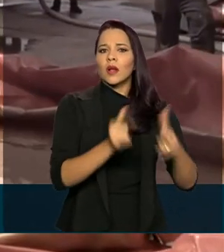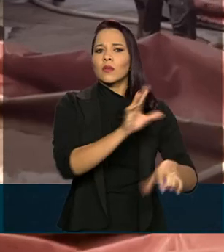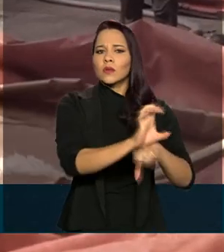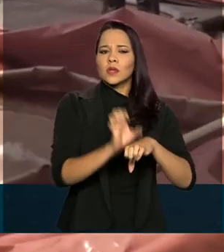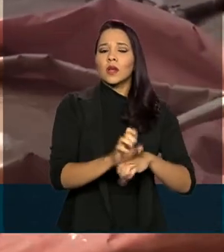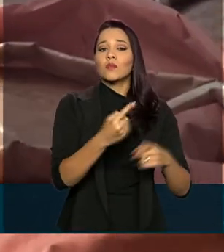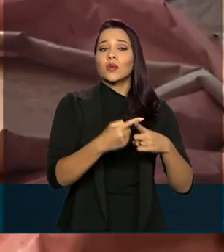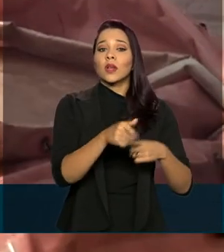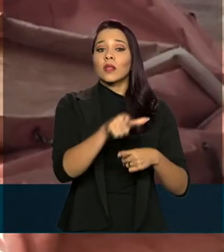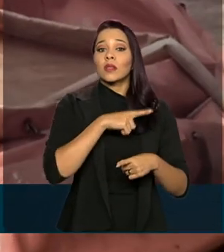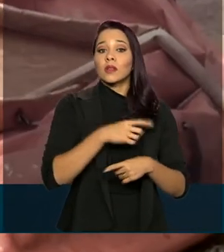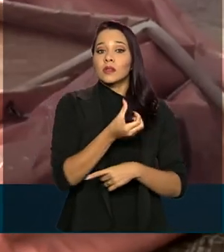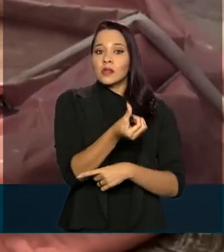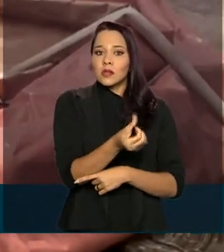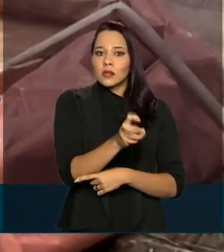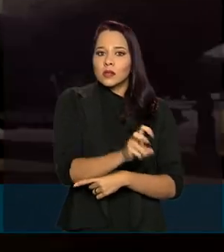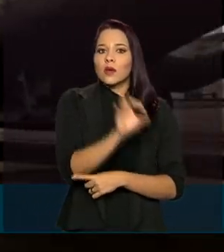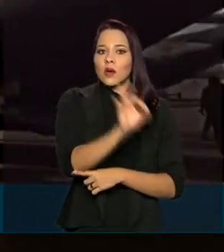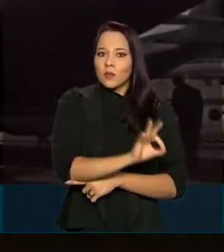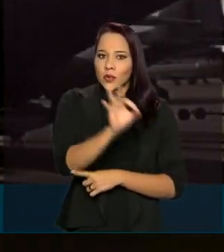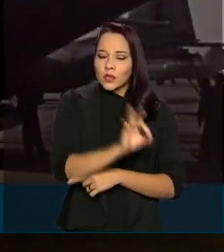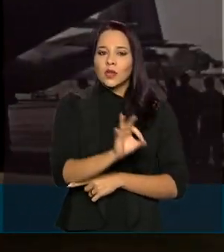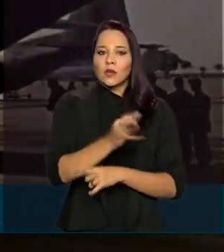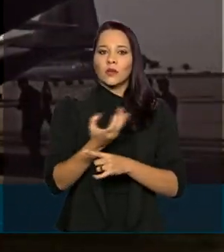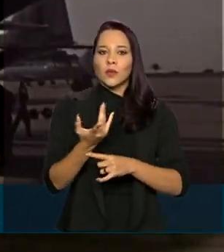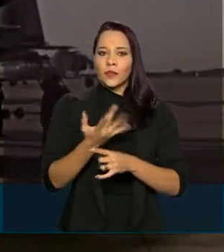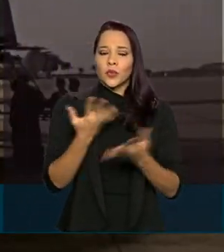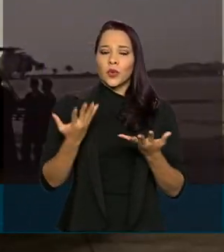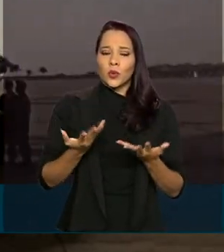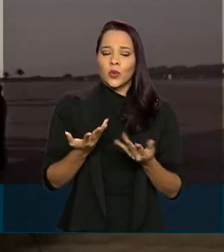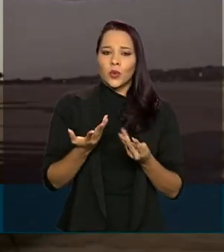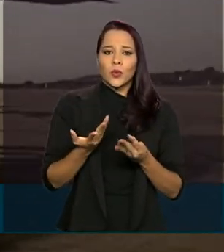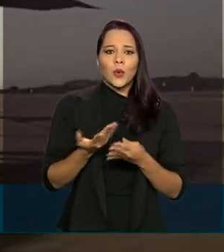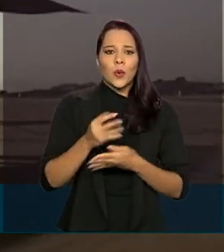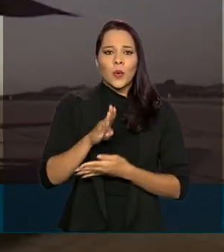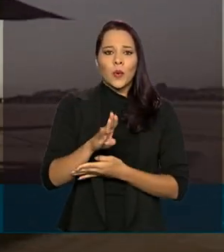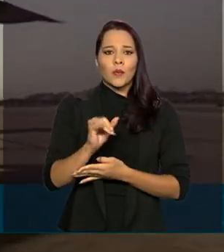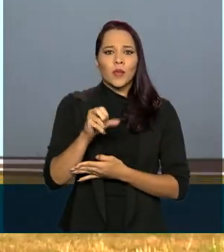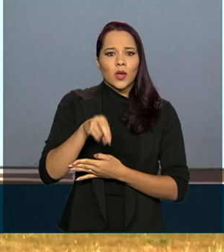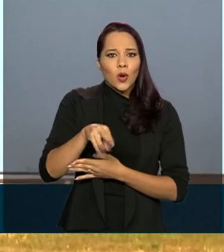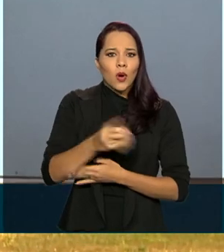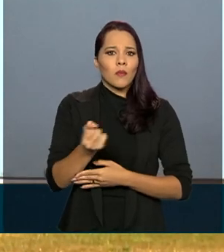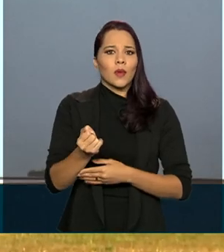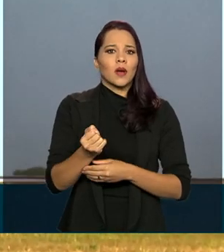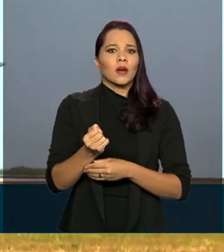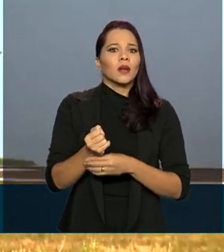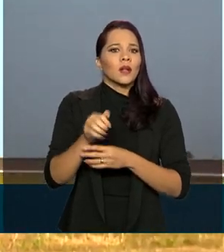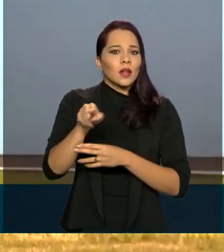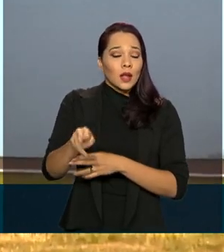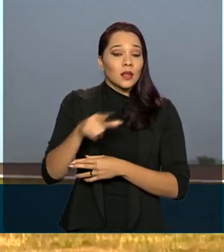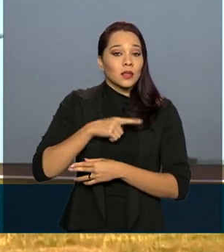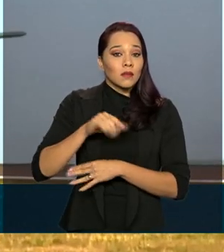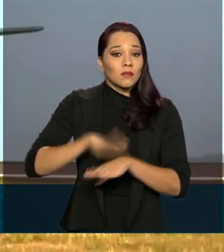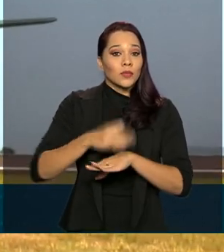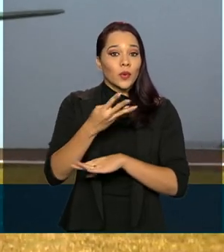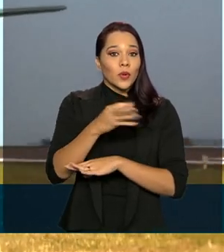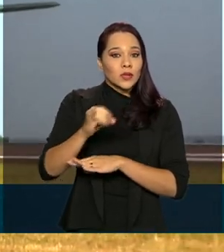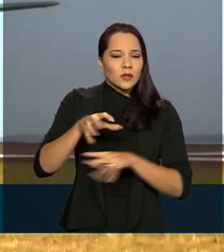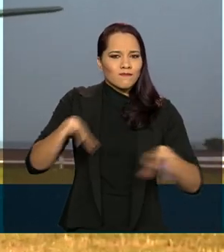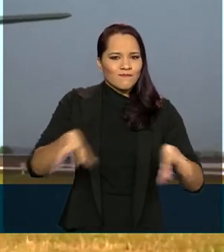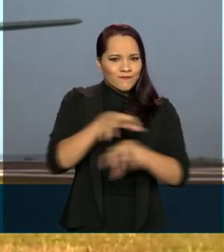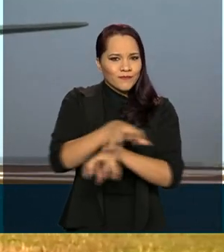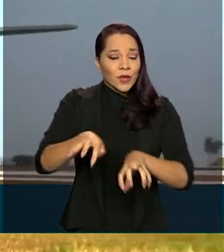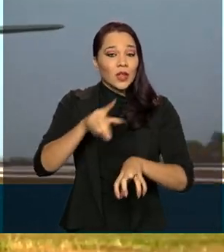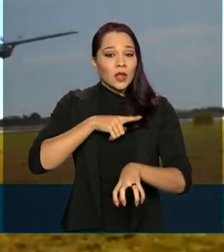porque ela concentra 65% do bioma. Já são cerca de 400 pessoas, entre militares,